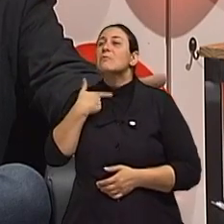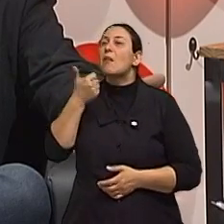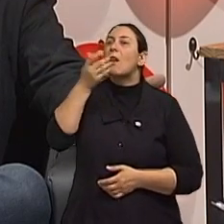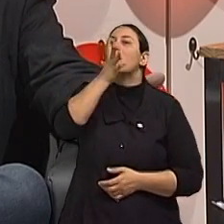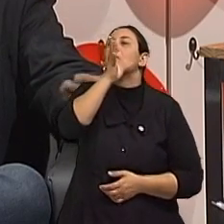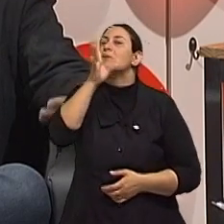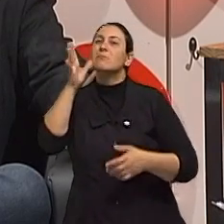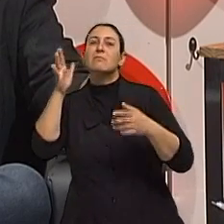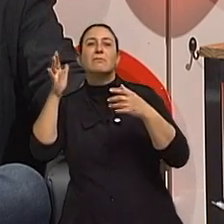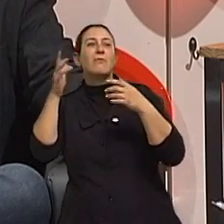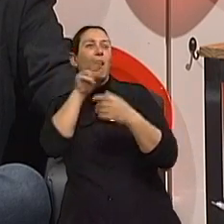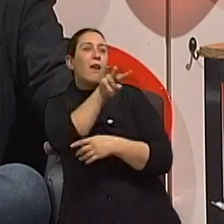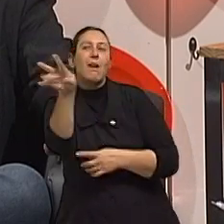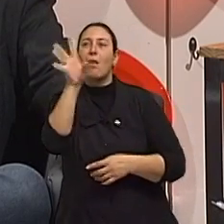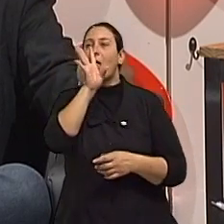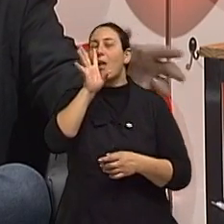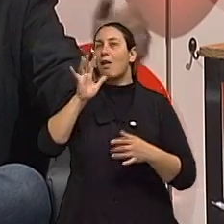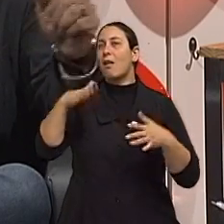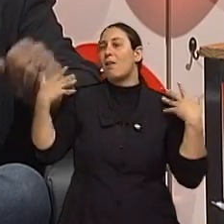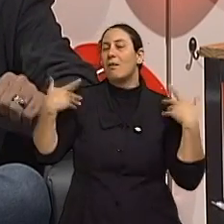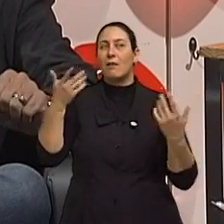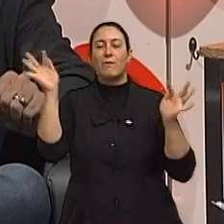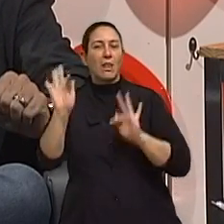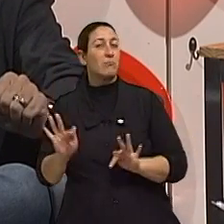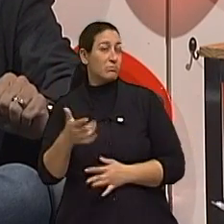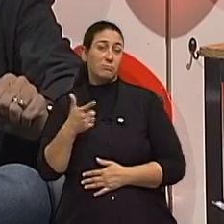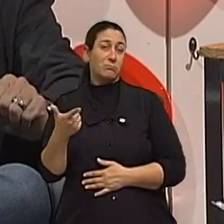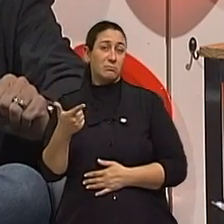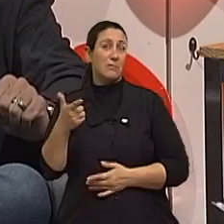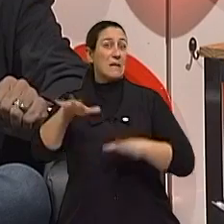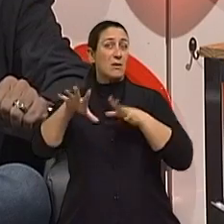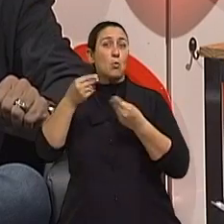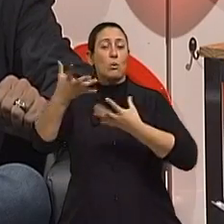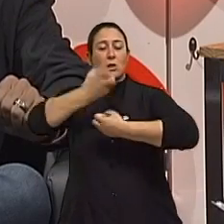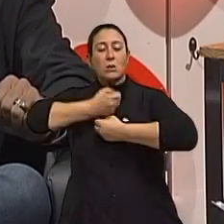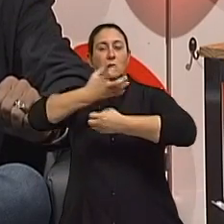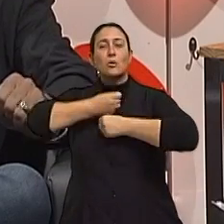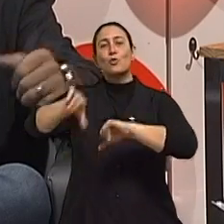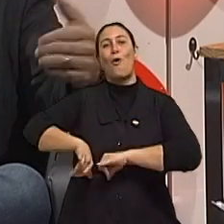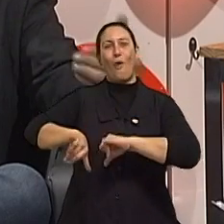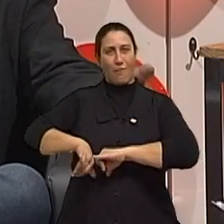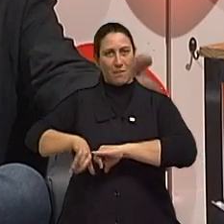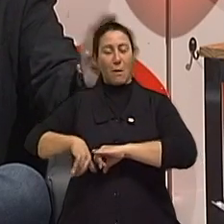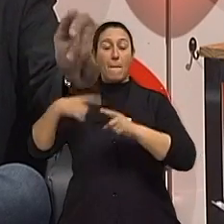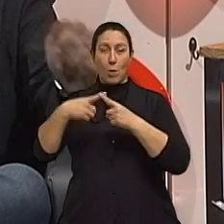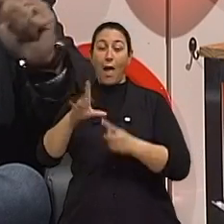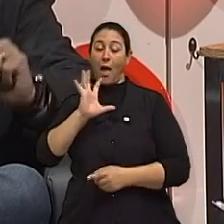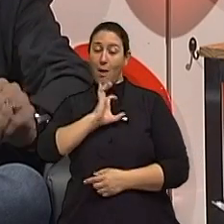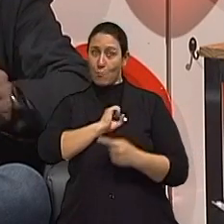cores, sem tantas alegrias, e talvez sem tantos sofrimentos também. Porque amar